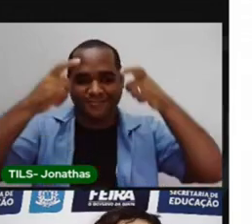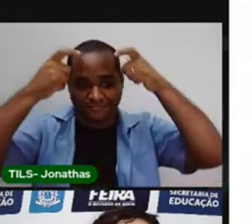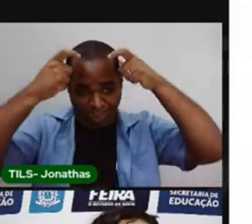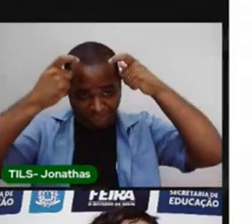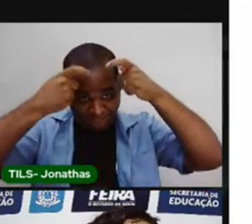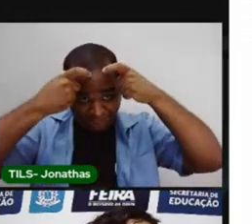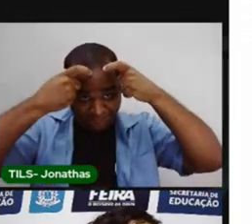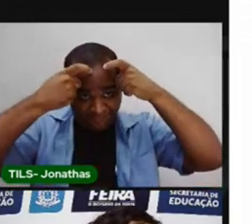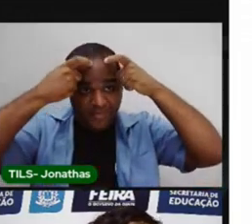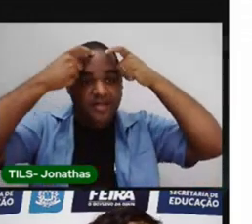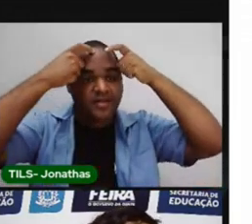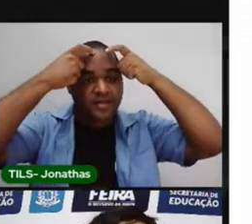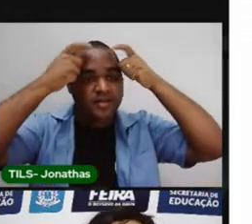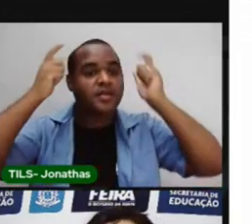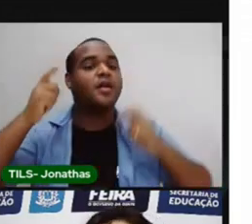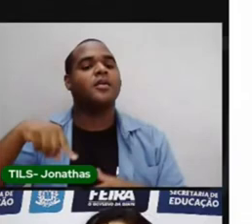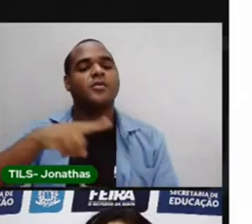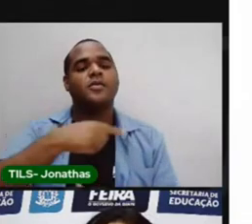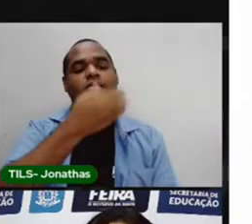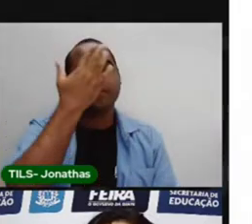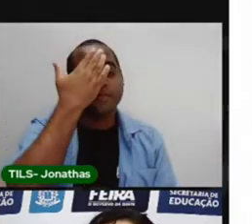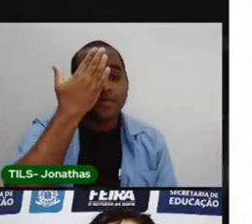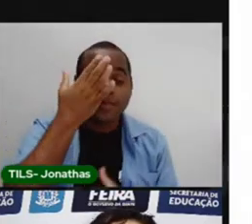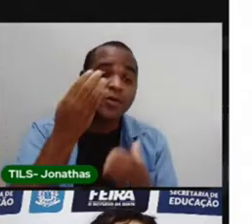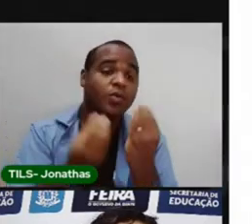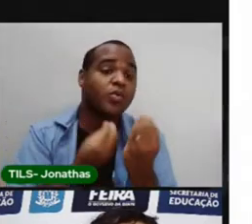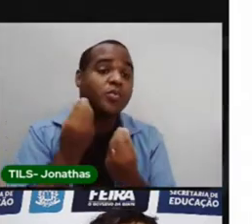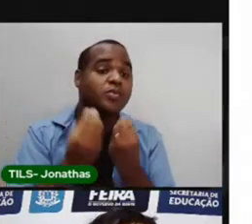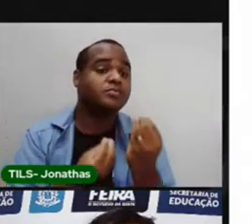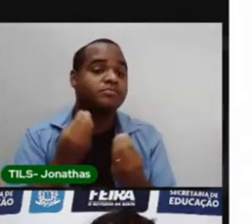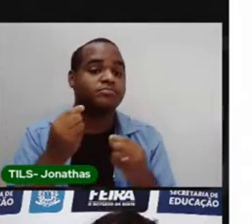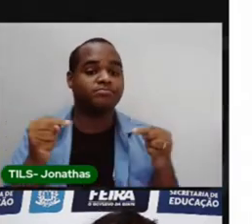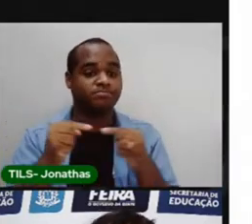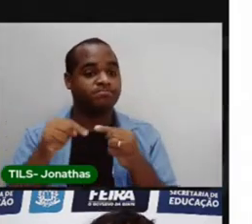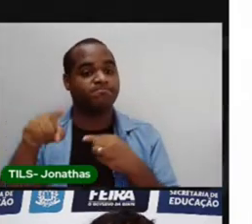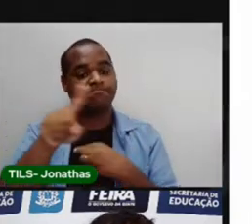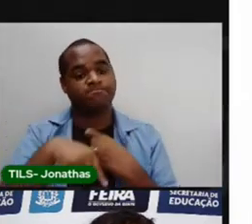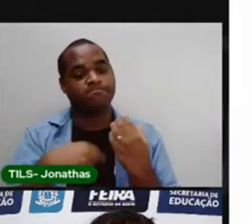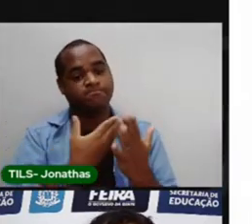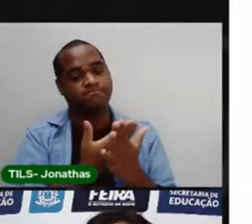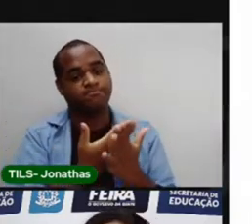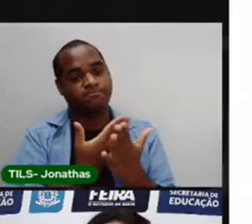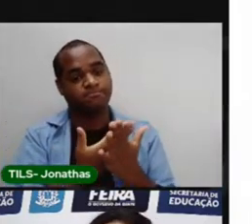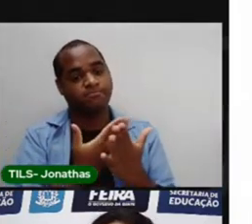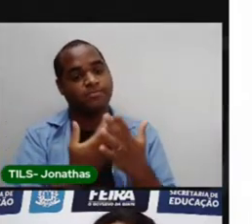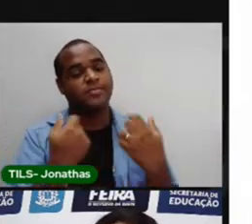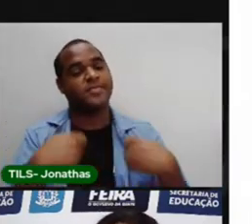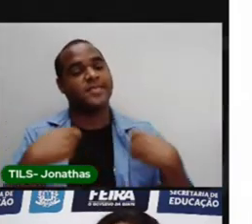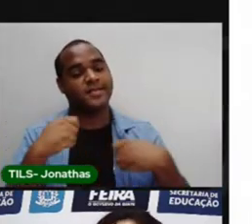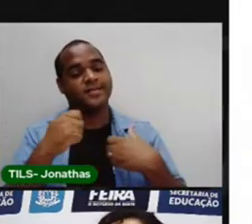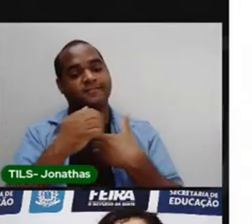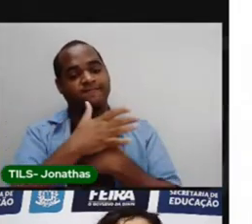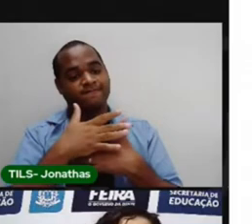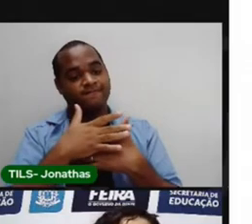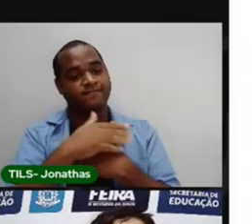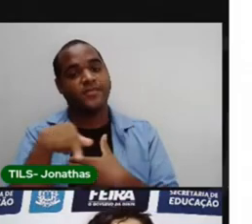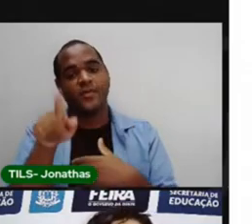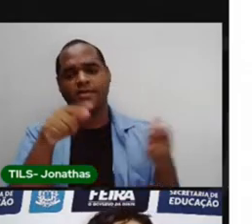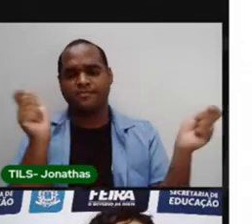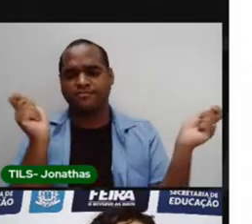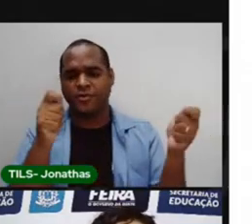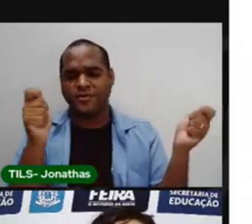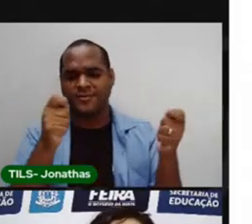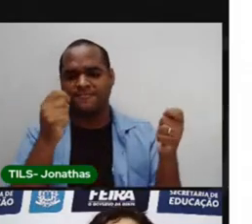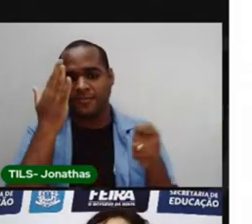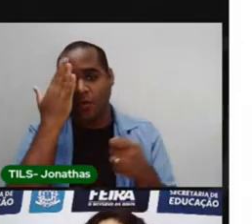E para sabermos sobre isso, a gente precisa estudar a nossa cidade. Podemos saber muito